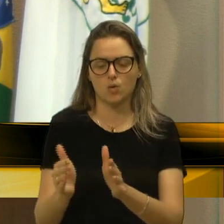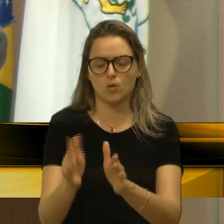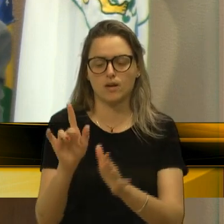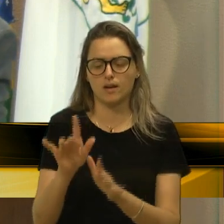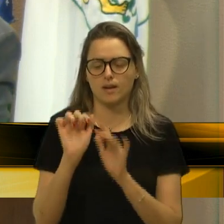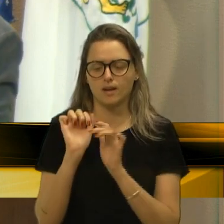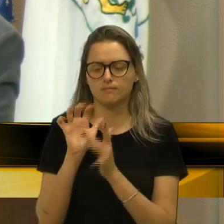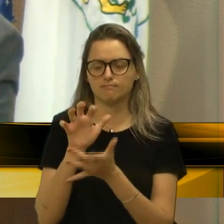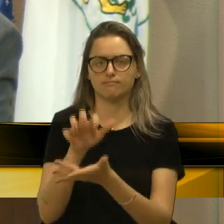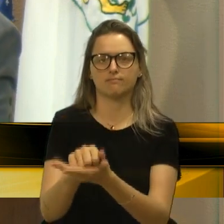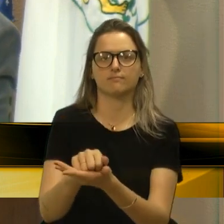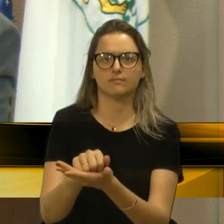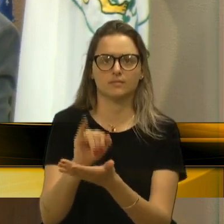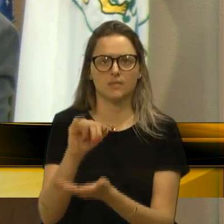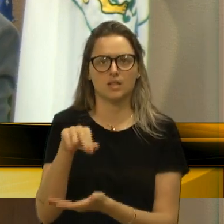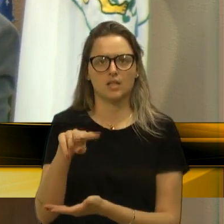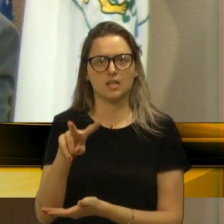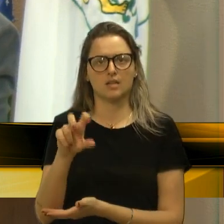invasão lá.